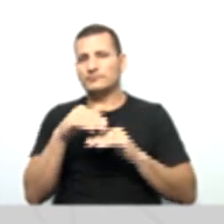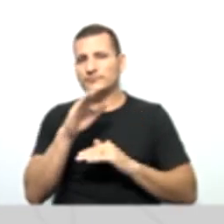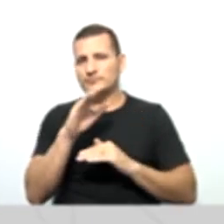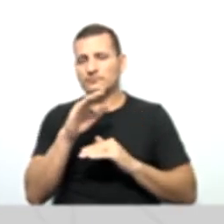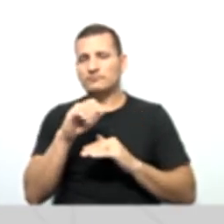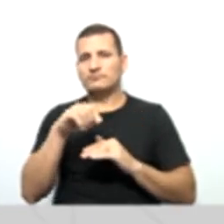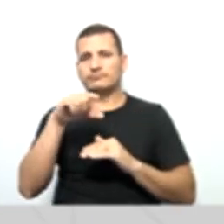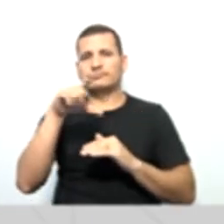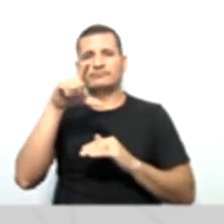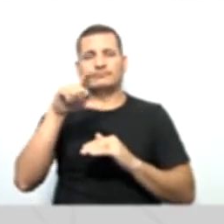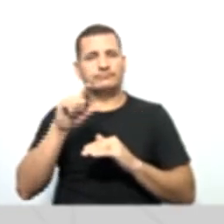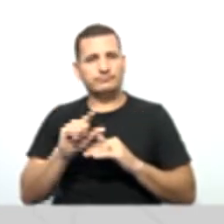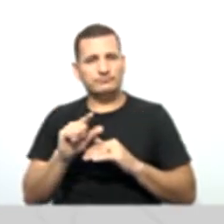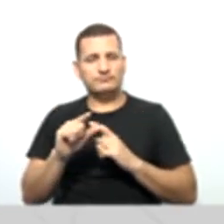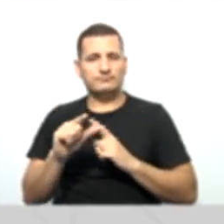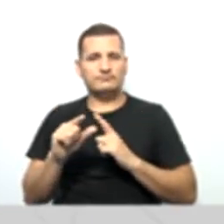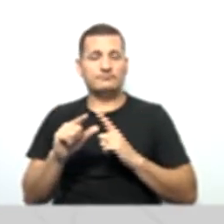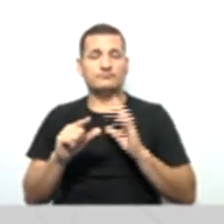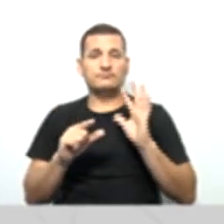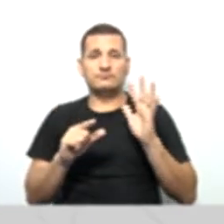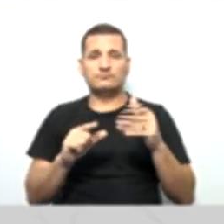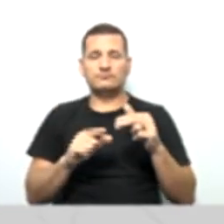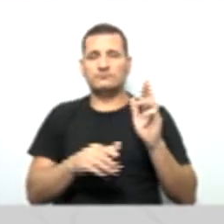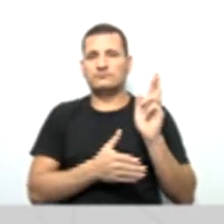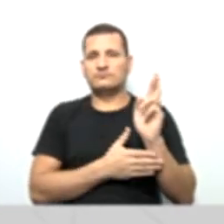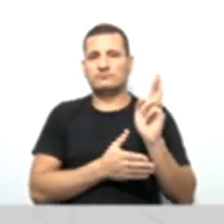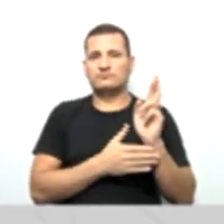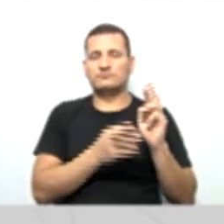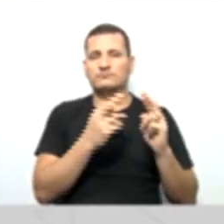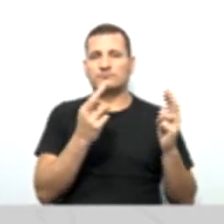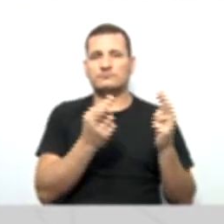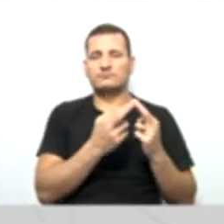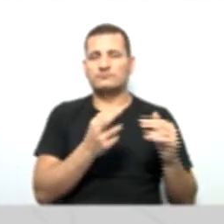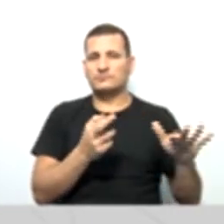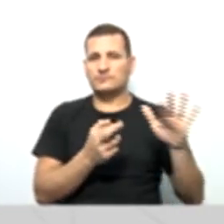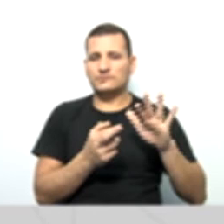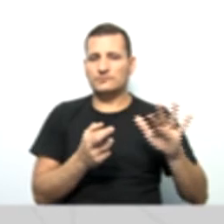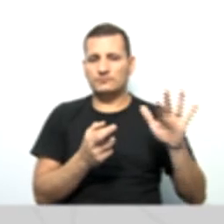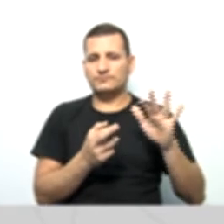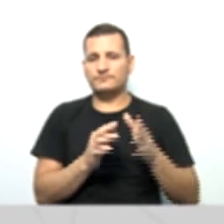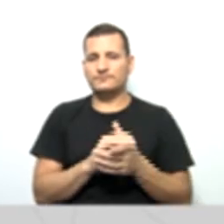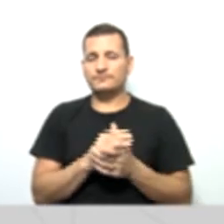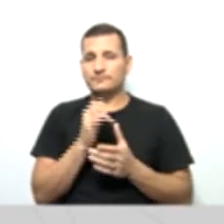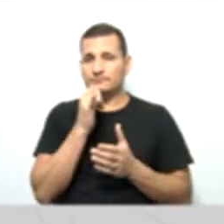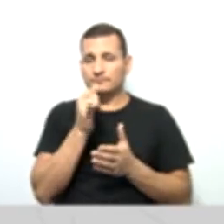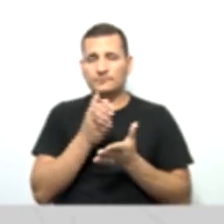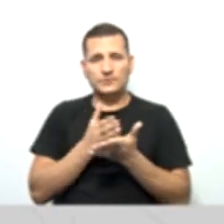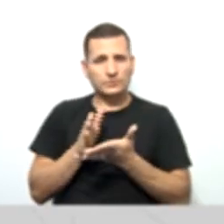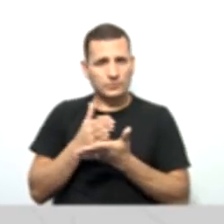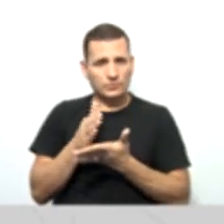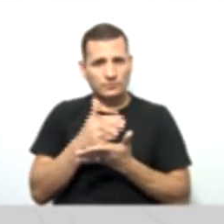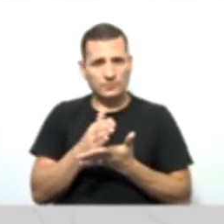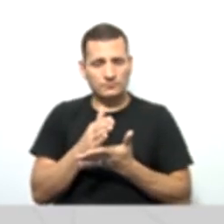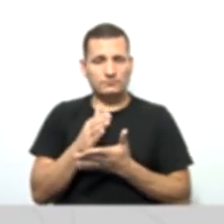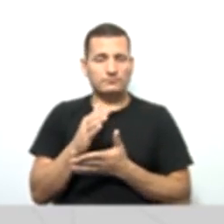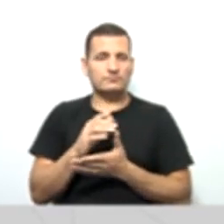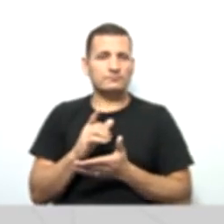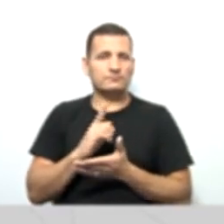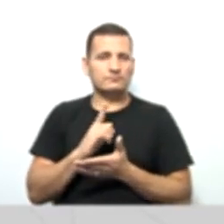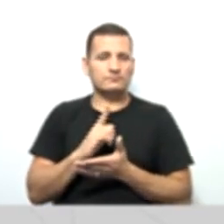previsto pela Assembleia Geral. Se as partes das sobras anuais destinadas à